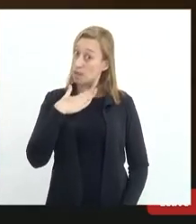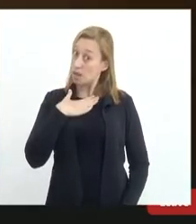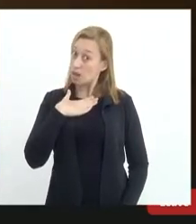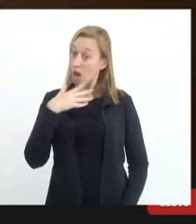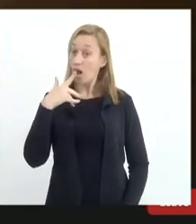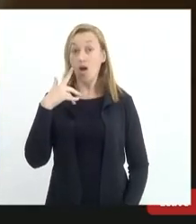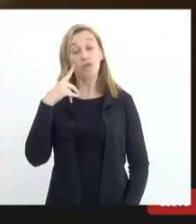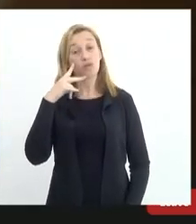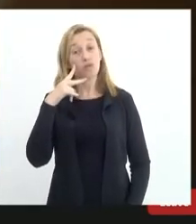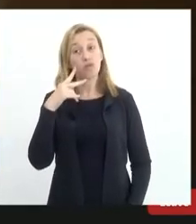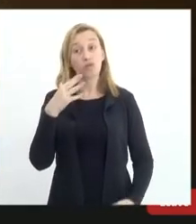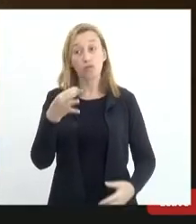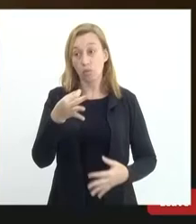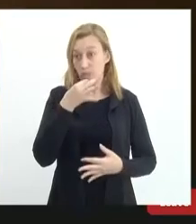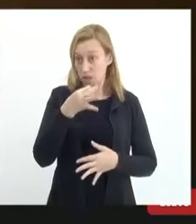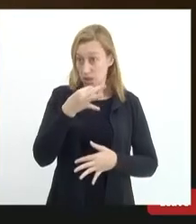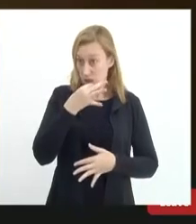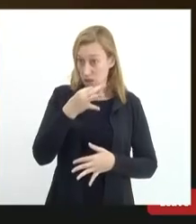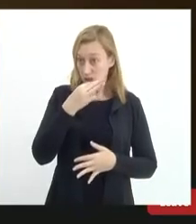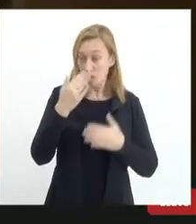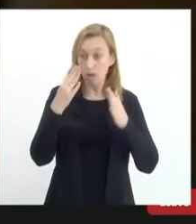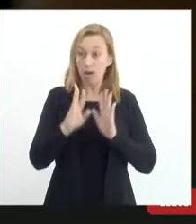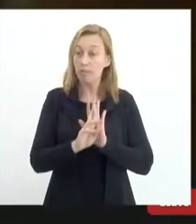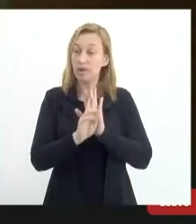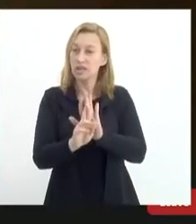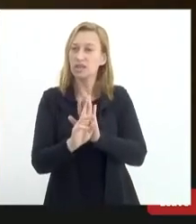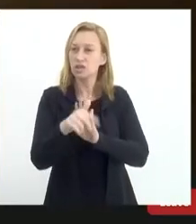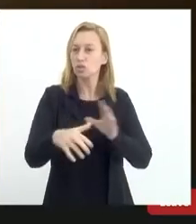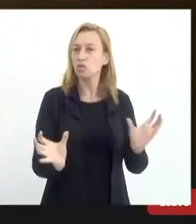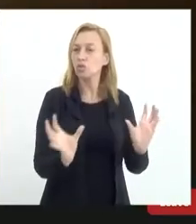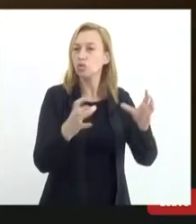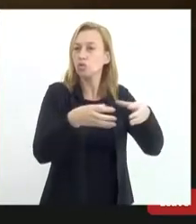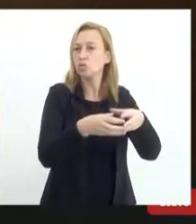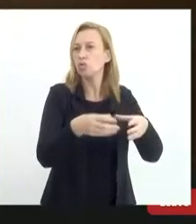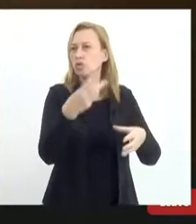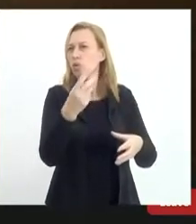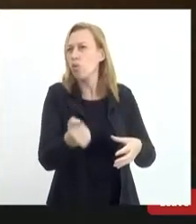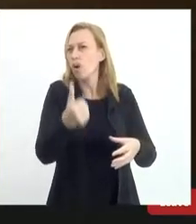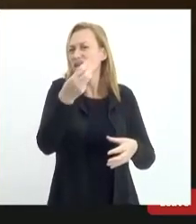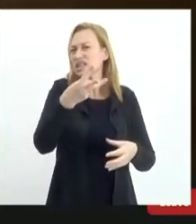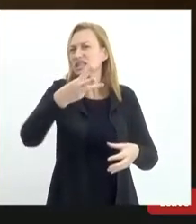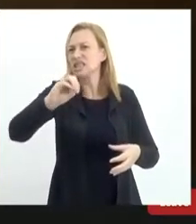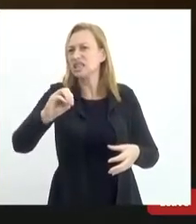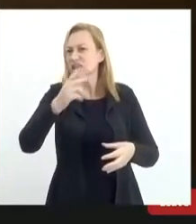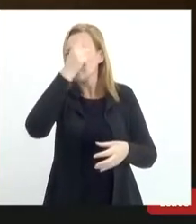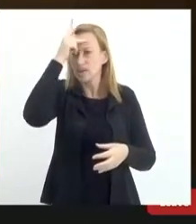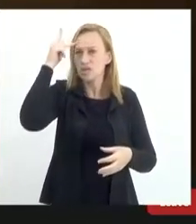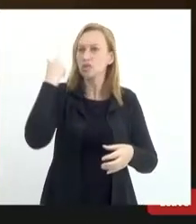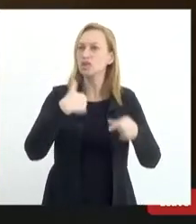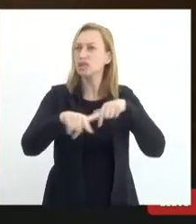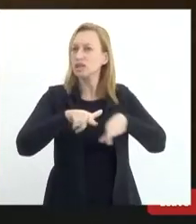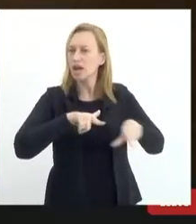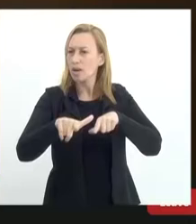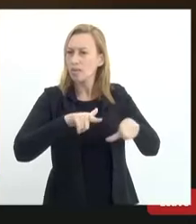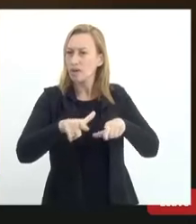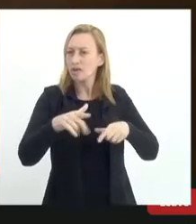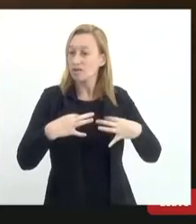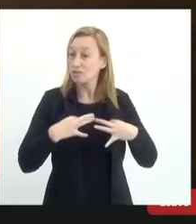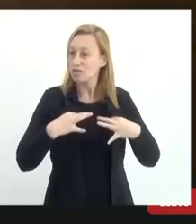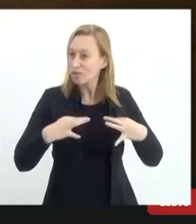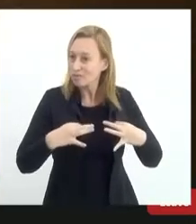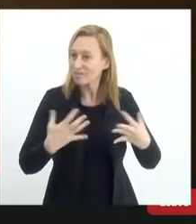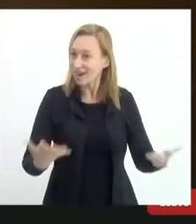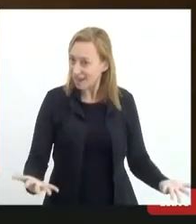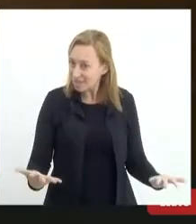vista e represento aqui uma equipe de quase 30 pessoas que trabalham voluntariamente